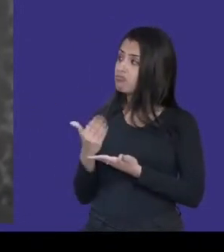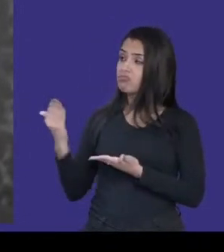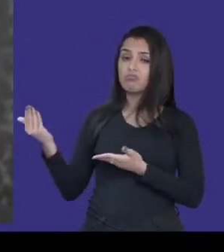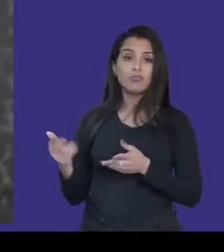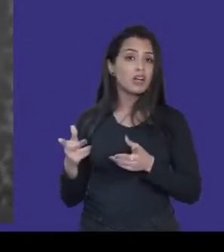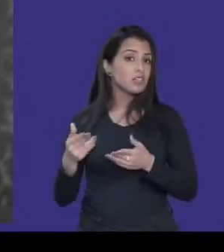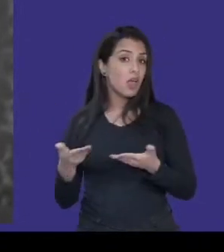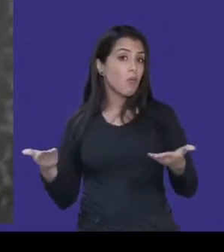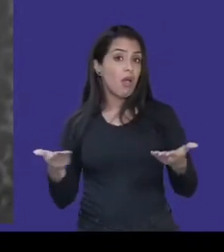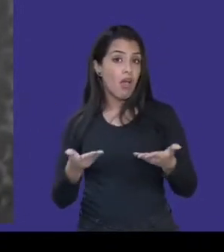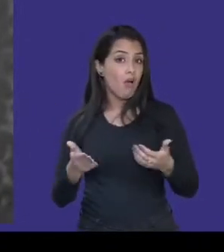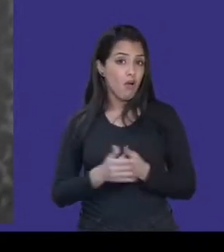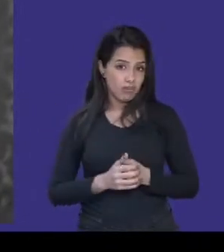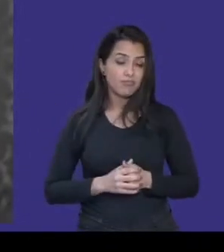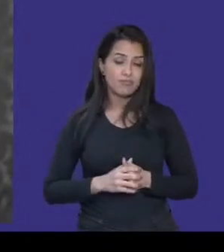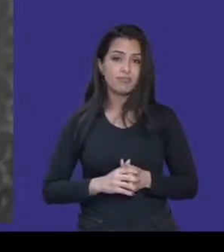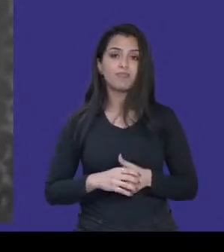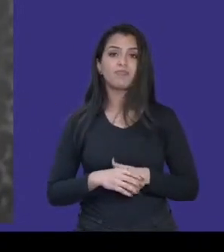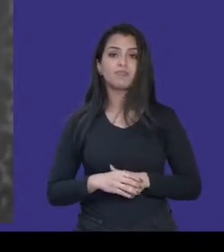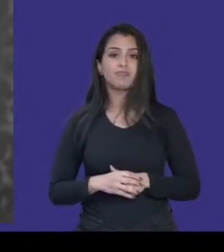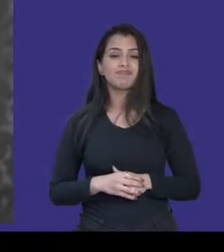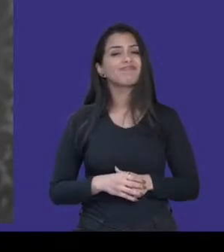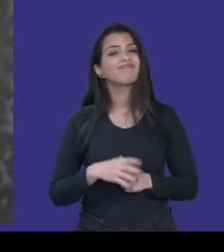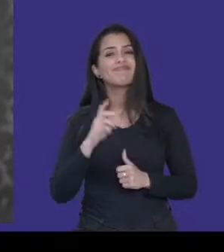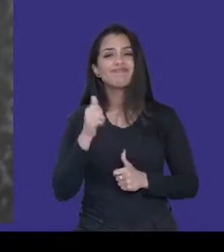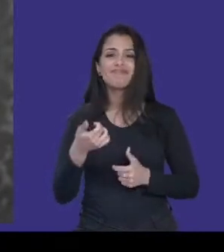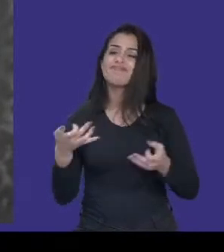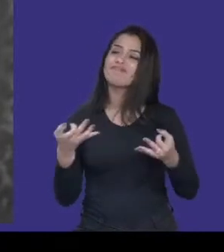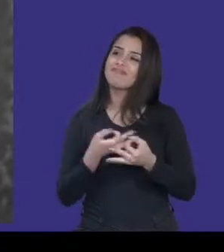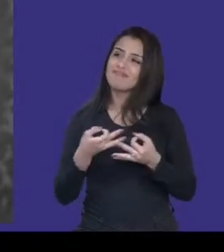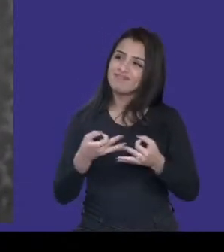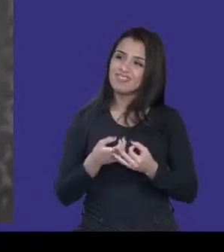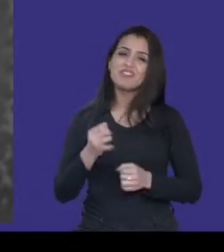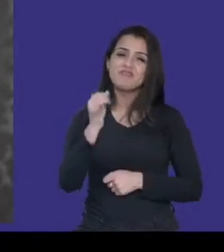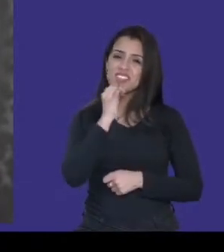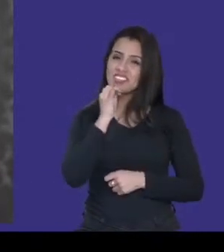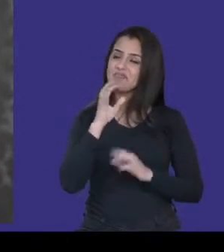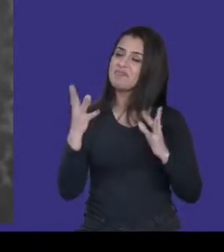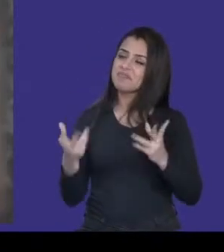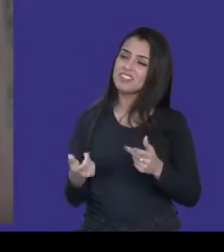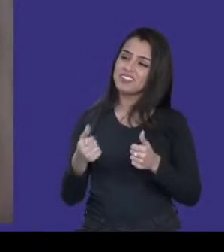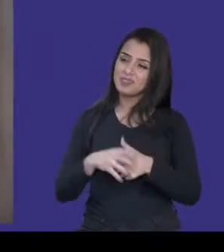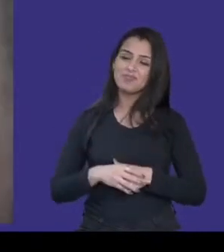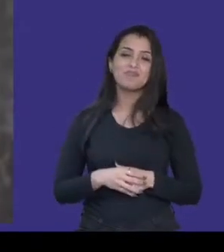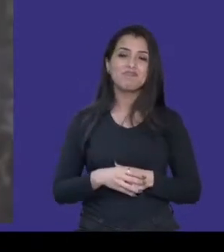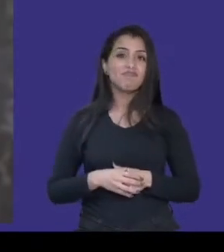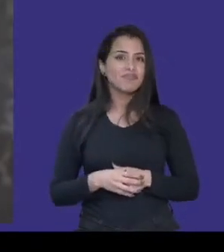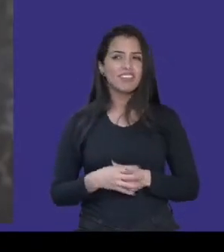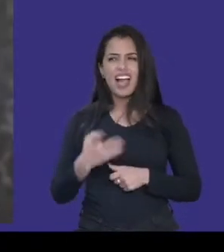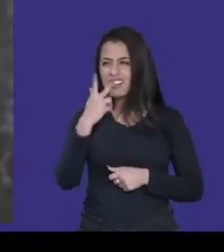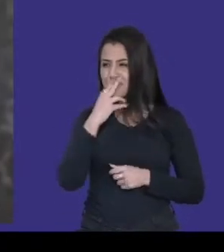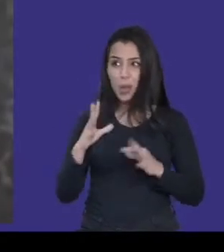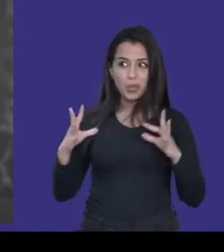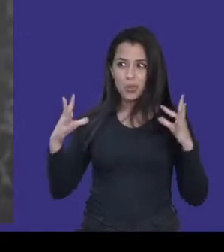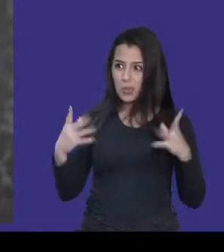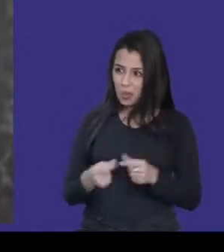o vídeo como auxiliar. Perfeito. Perfeito. Acho um exemplo mesmo. E, bom, eu acho que é só tudo isso, né? Que